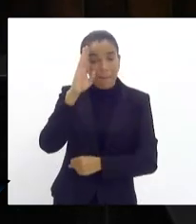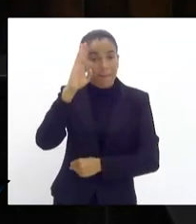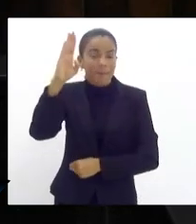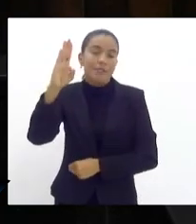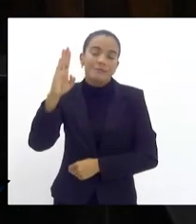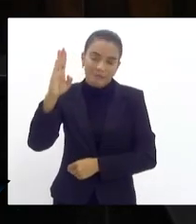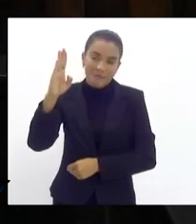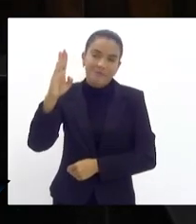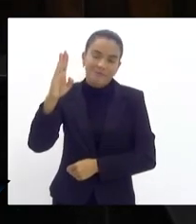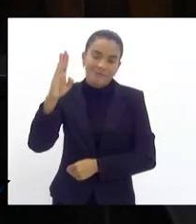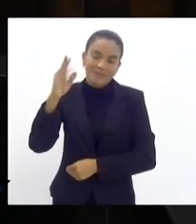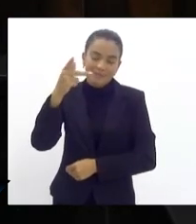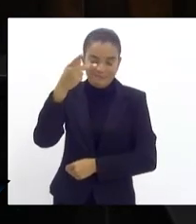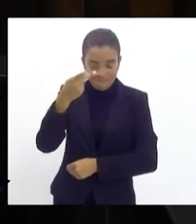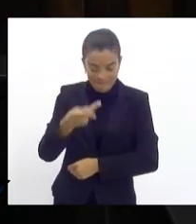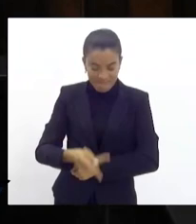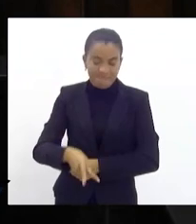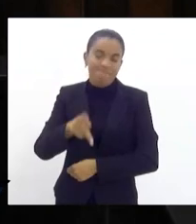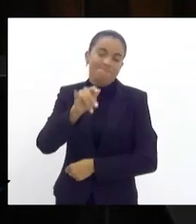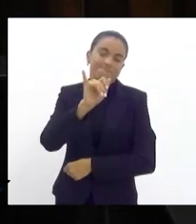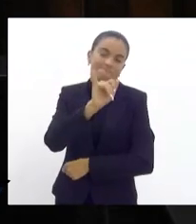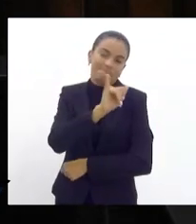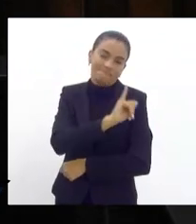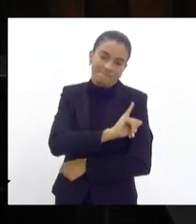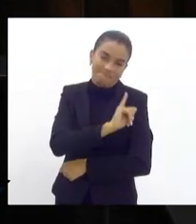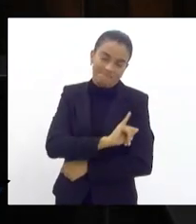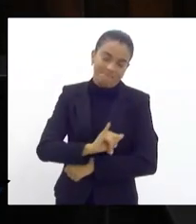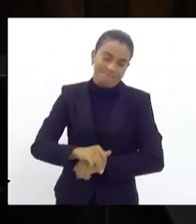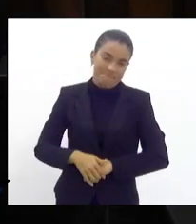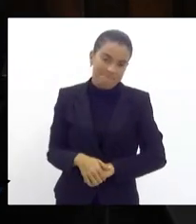o nosso estado.